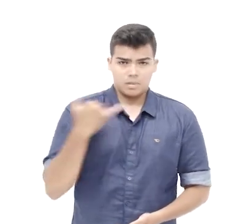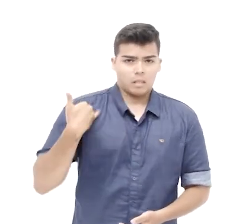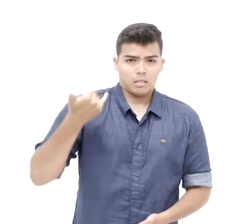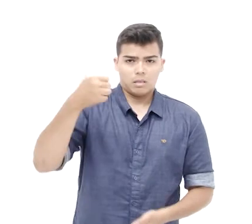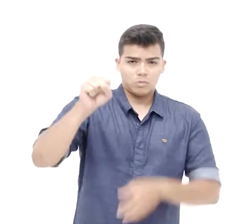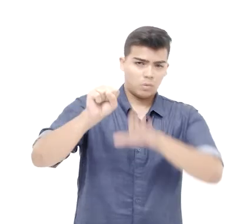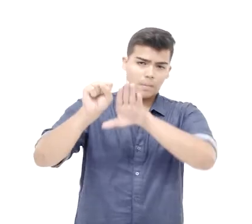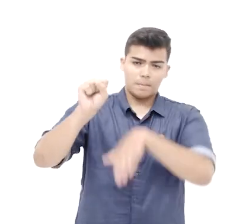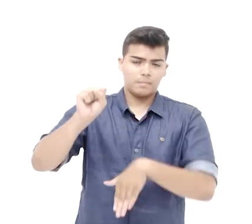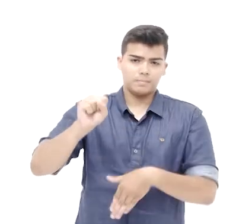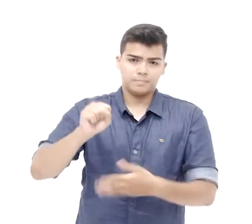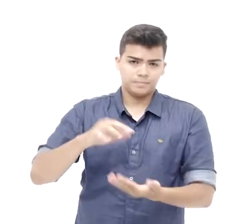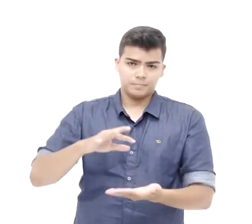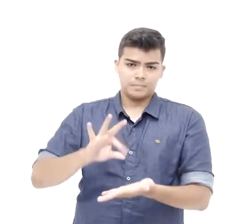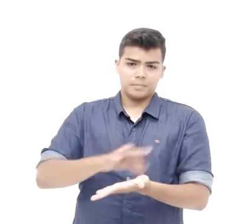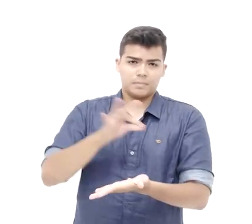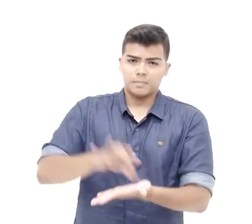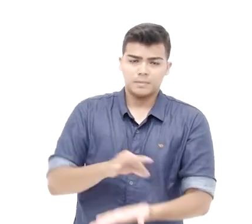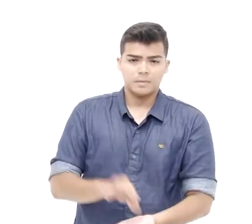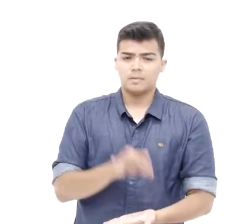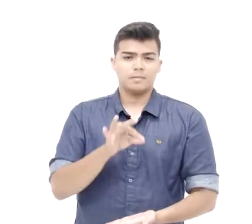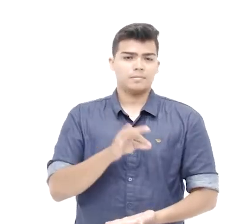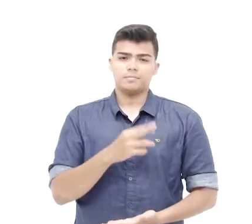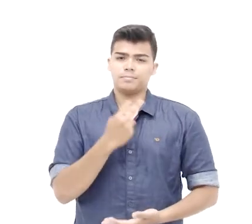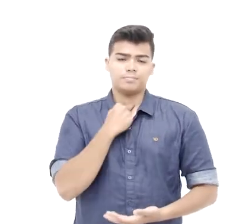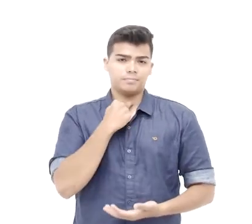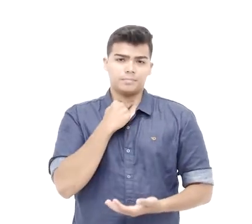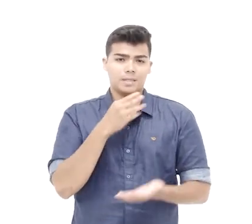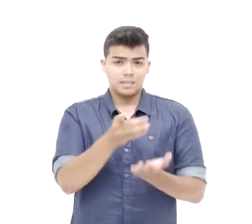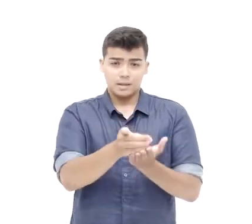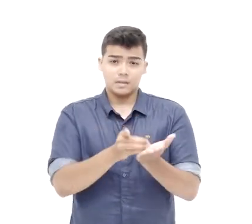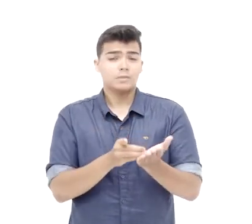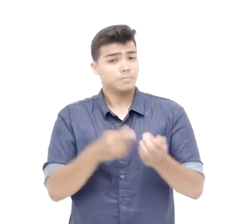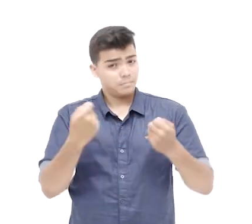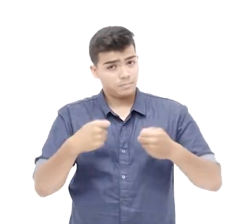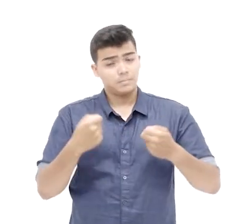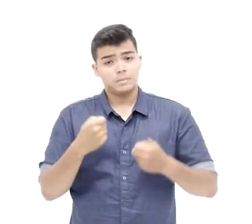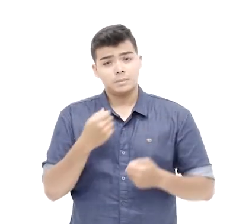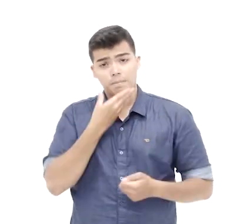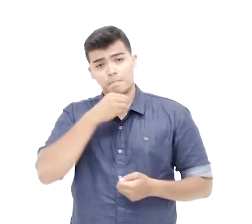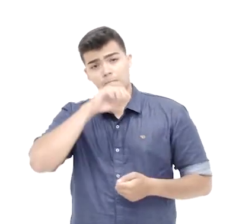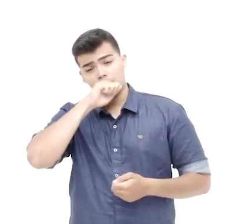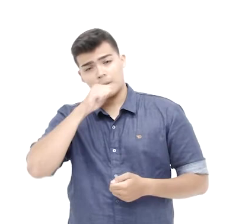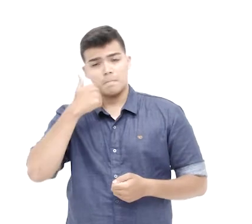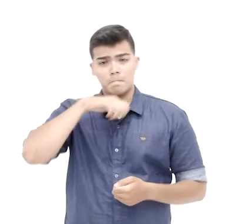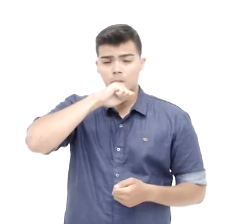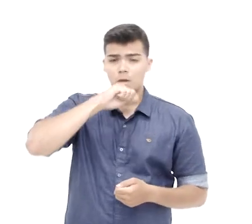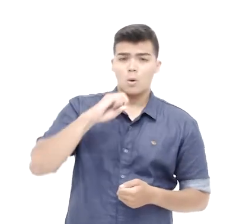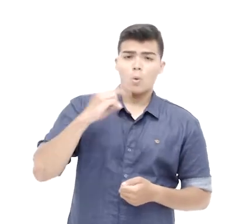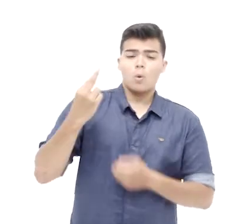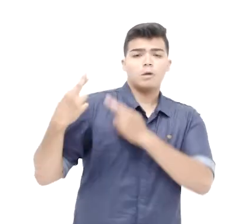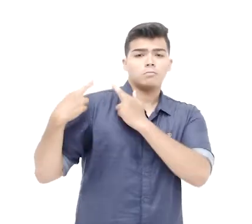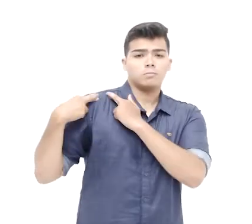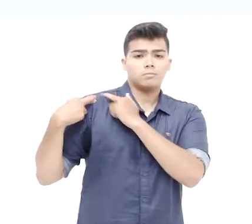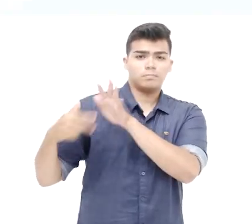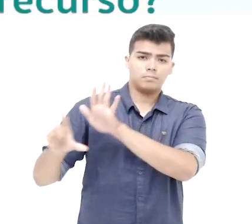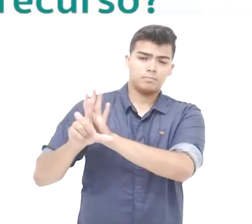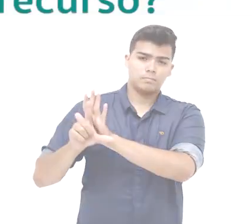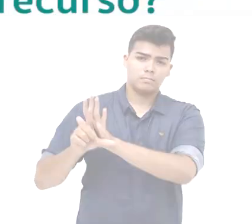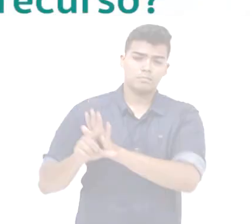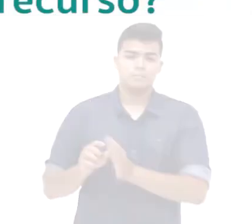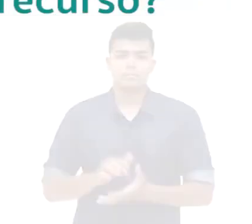o aluno menor de 18 anos assinar as declarações. Elas deverão ser assinadas pelos pais ou o responsável legal.